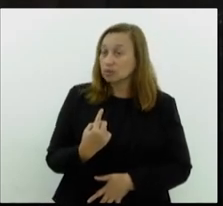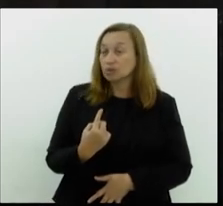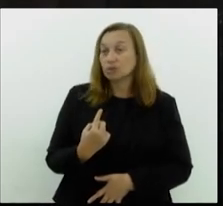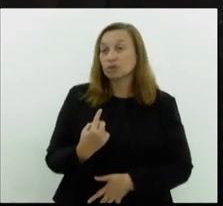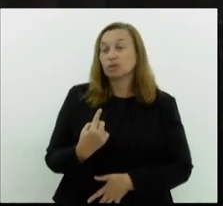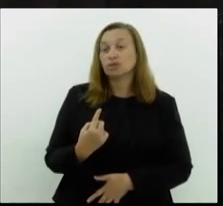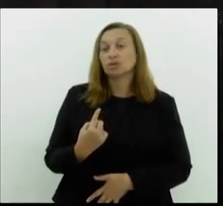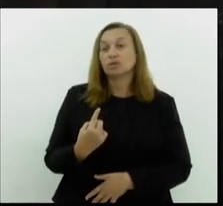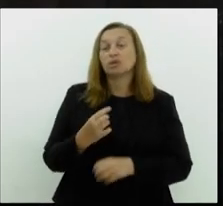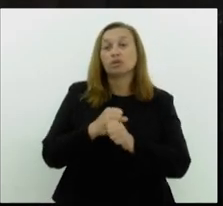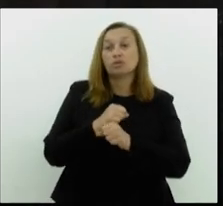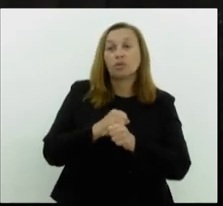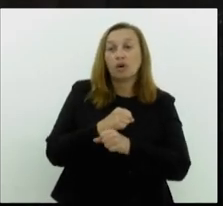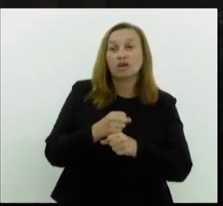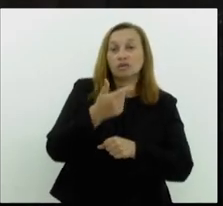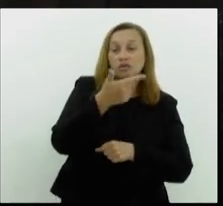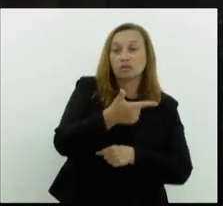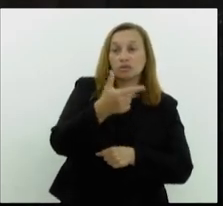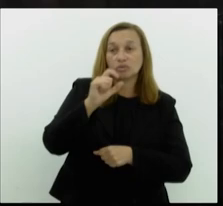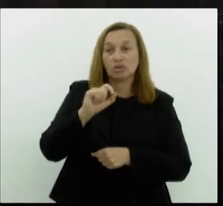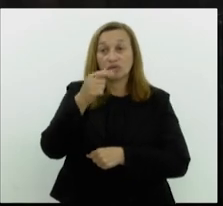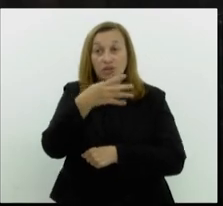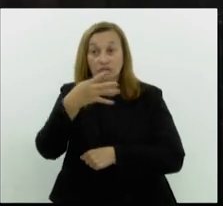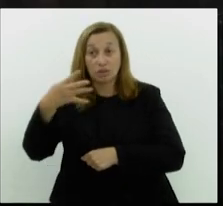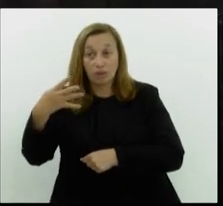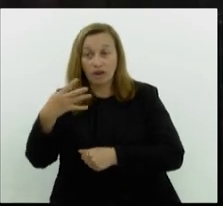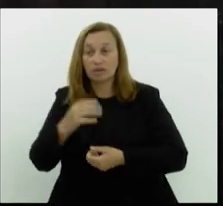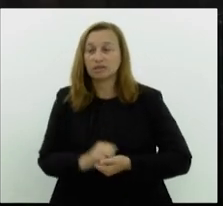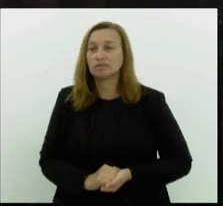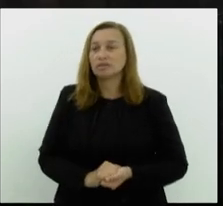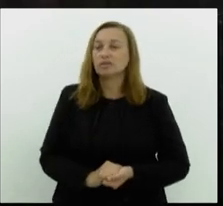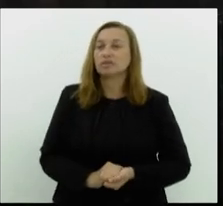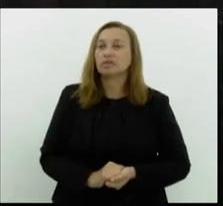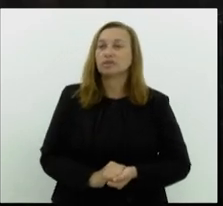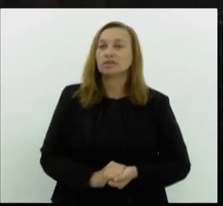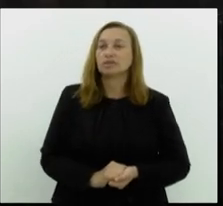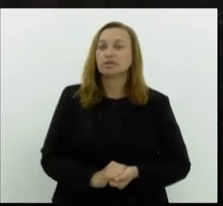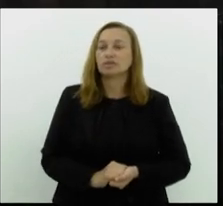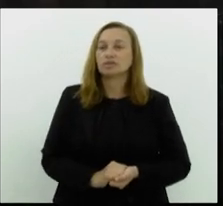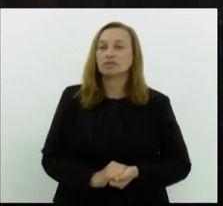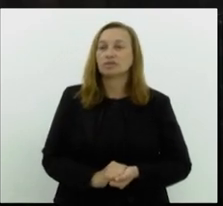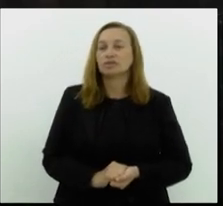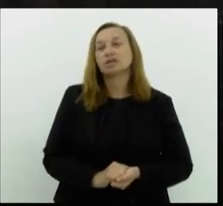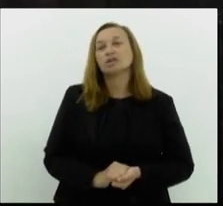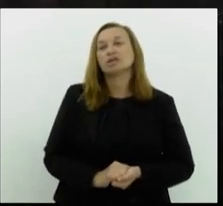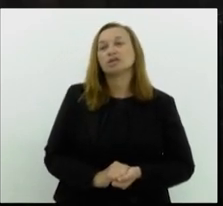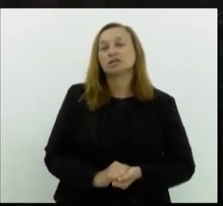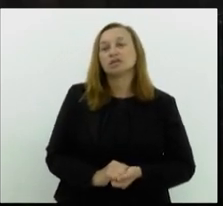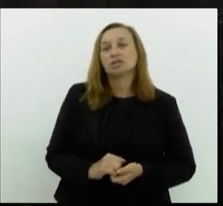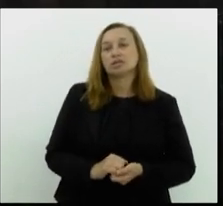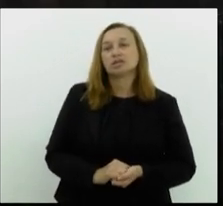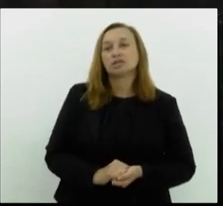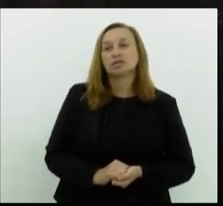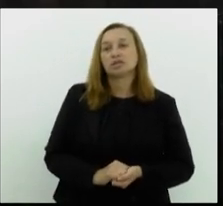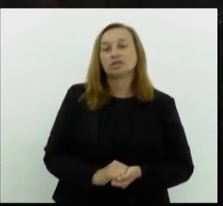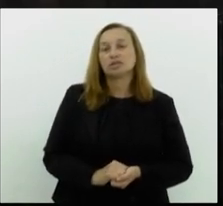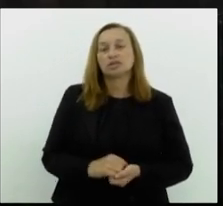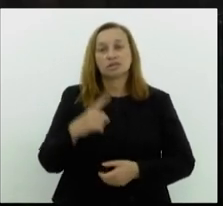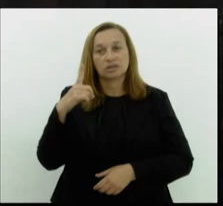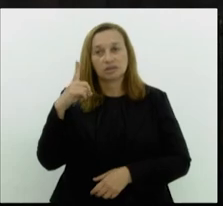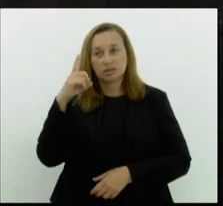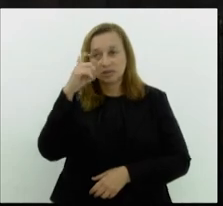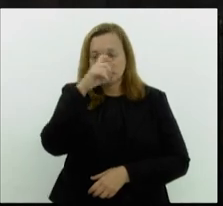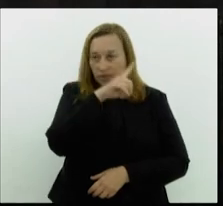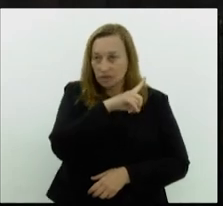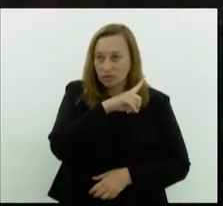no ano de 1924, é deficitário. O déficit previsto,